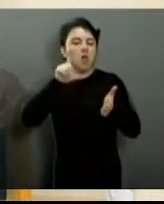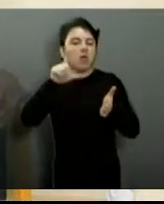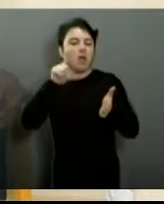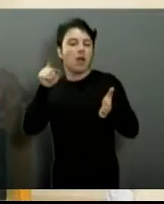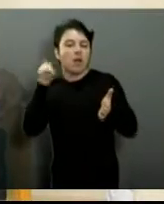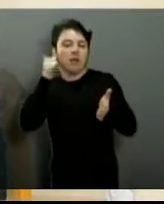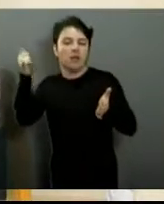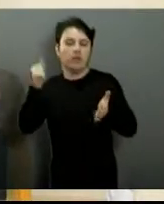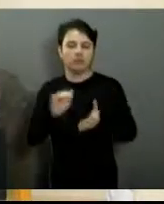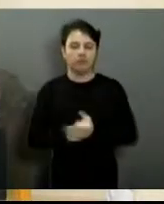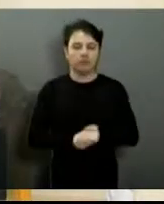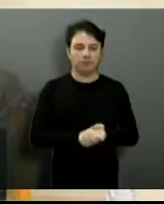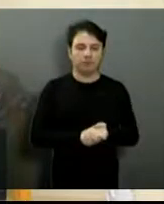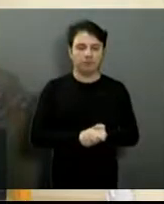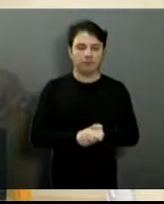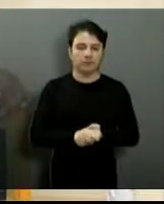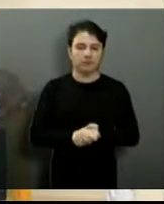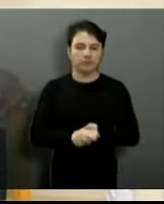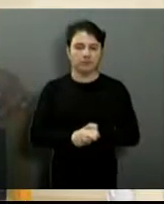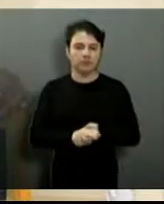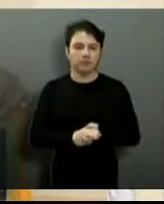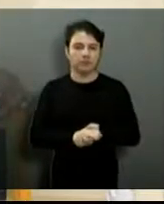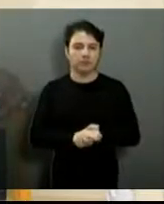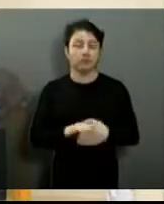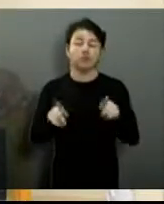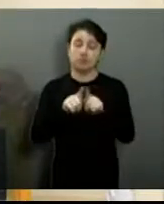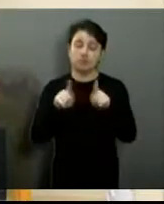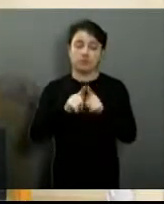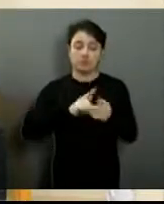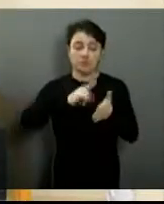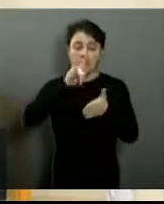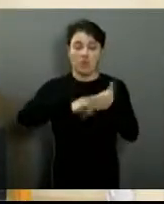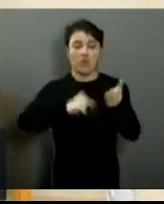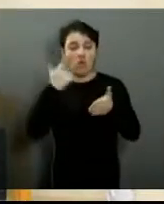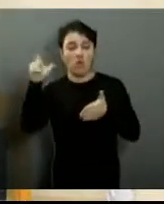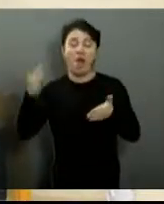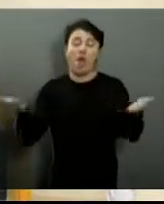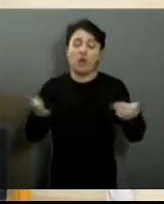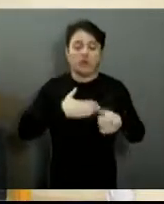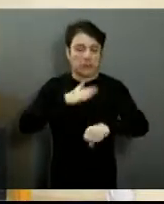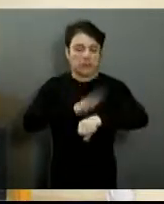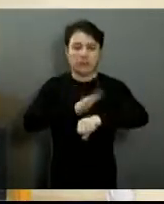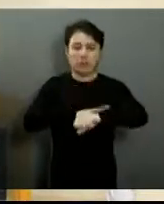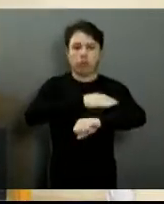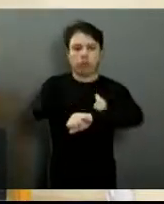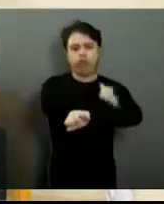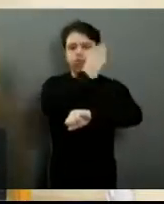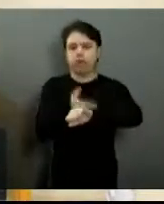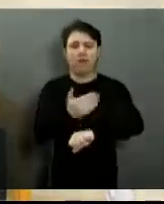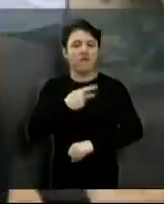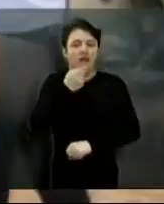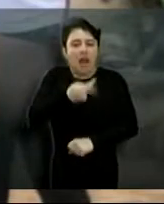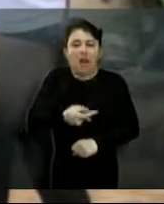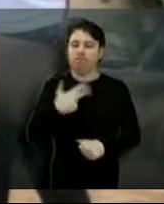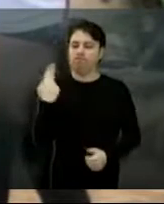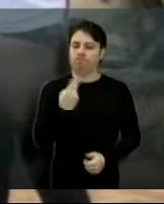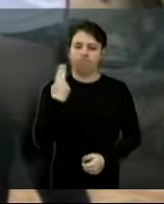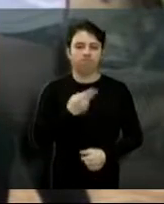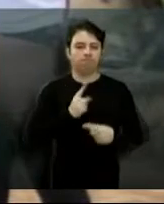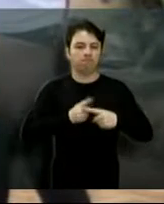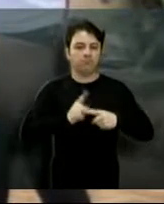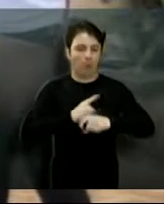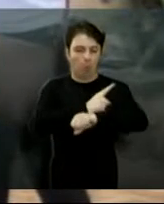Próximo slide também, por favor. Nós fizemos algumas indicações. Eu não vou ter tempo hoje, pessoal, de falar tudo o que nós precisamos falar